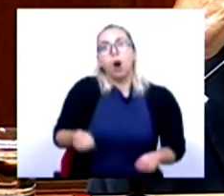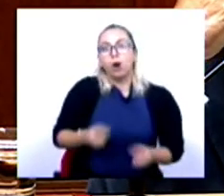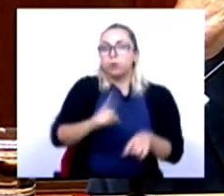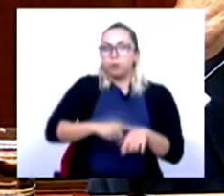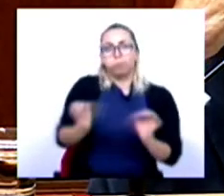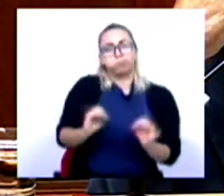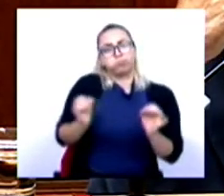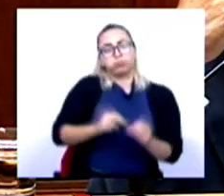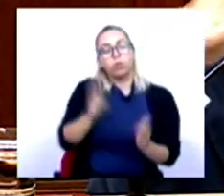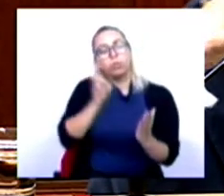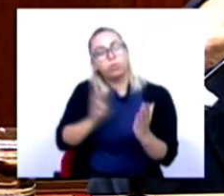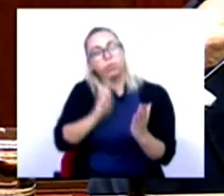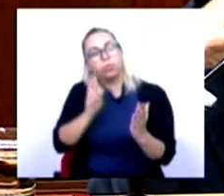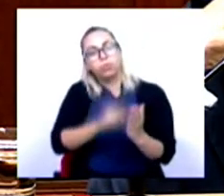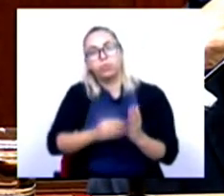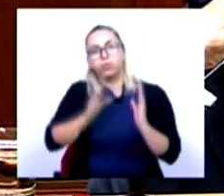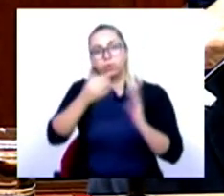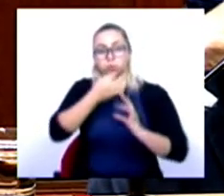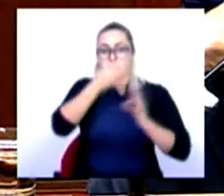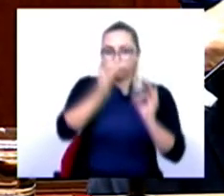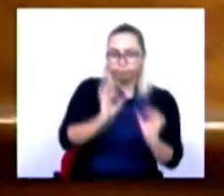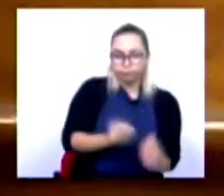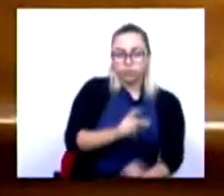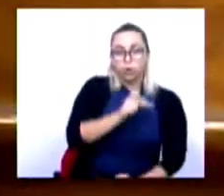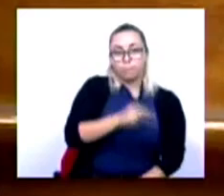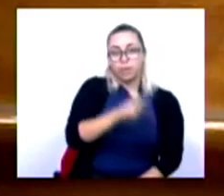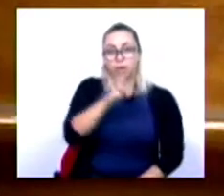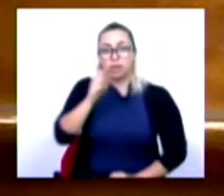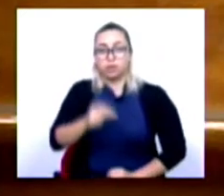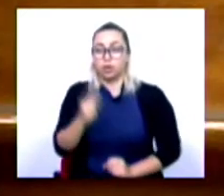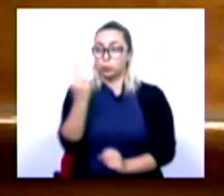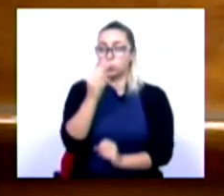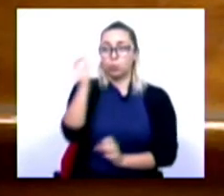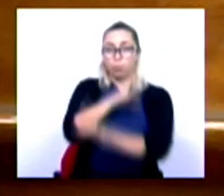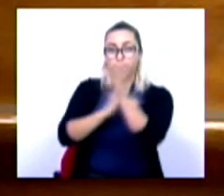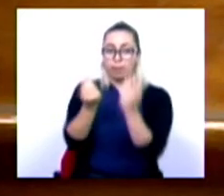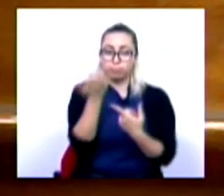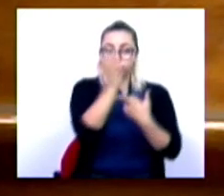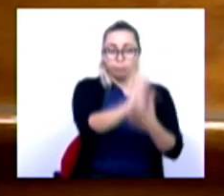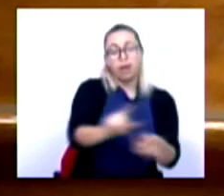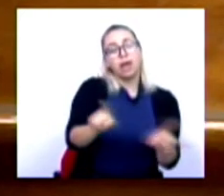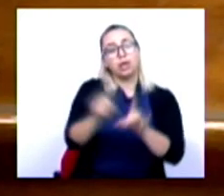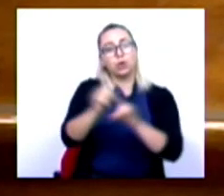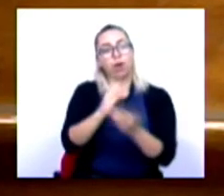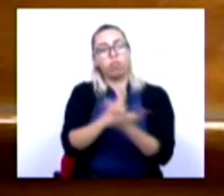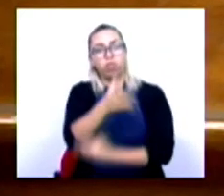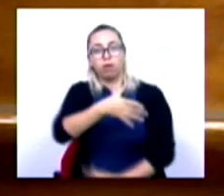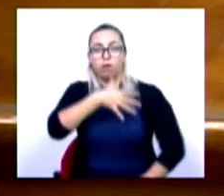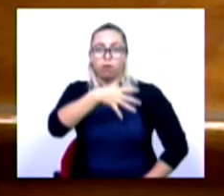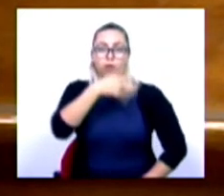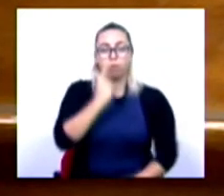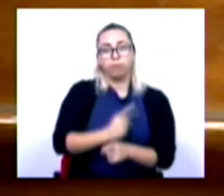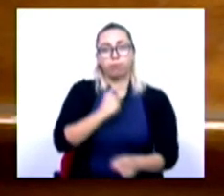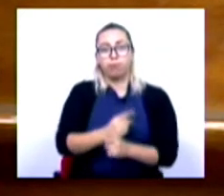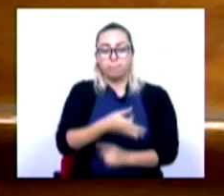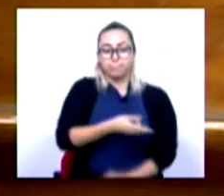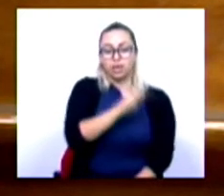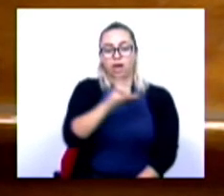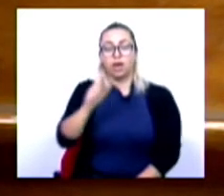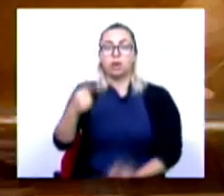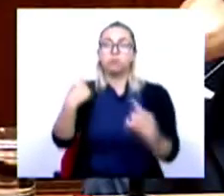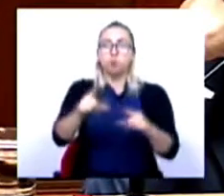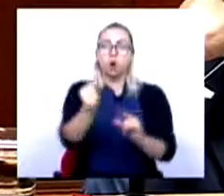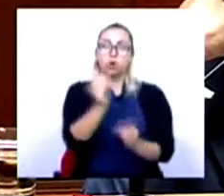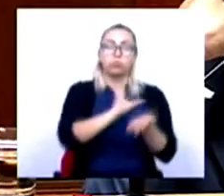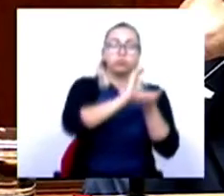o Plano de Recuperação e Resiliência contratado pela União Europeia. E por isso continuo a dizer aquelas coisas que o PRR é dinheiro